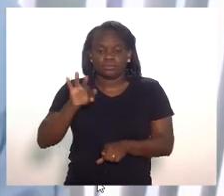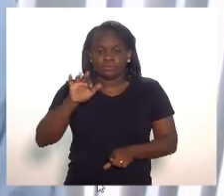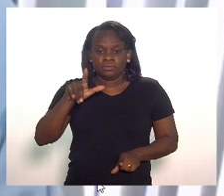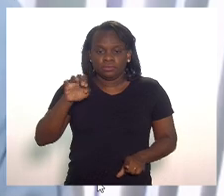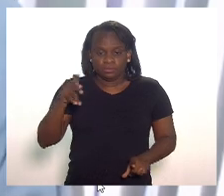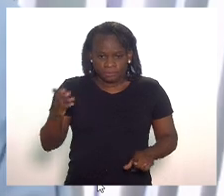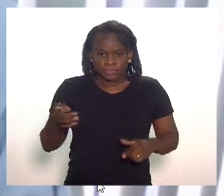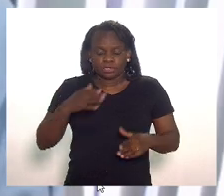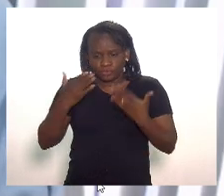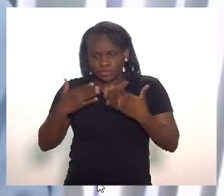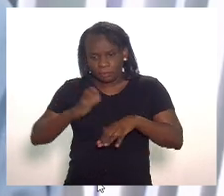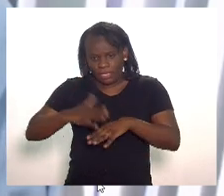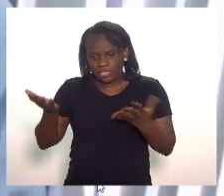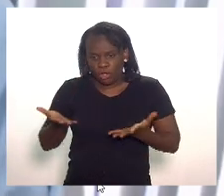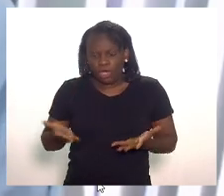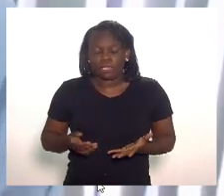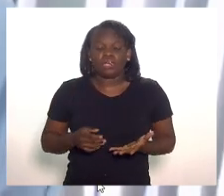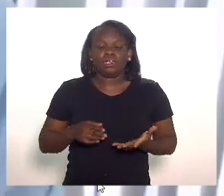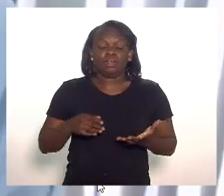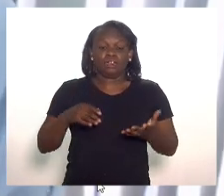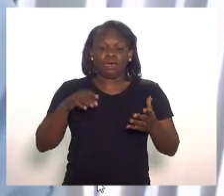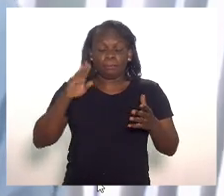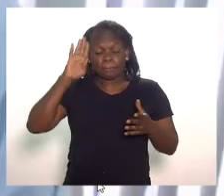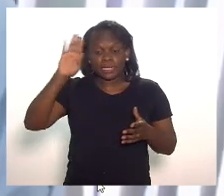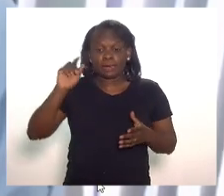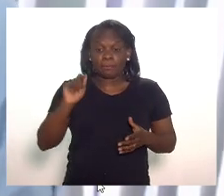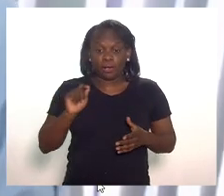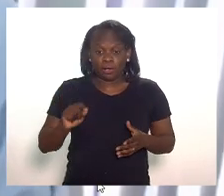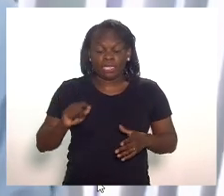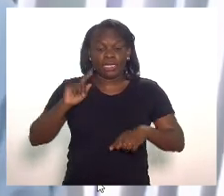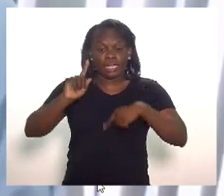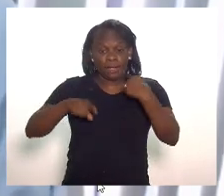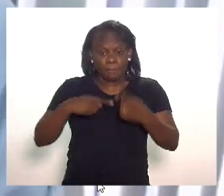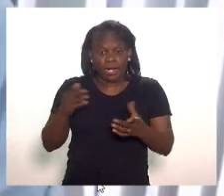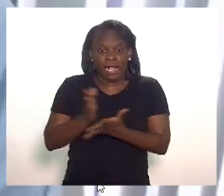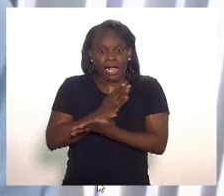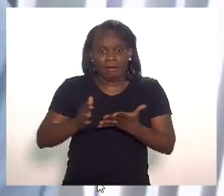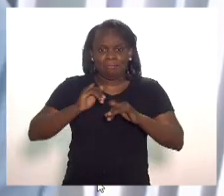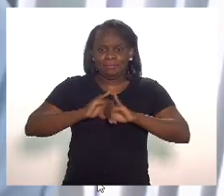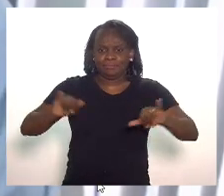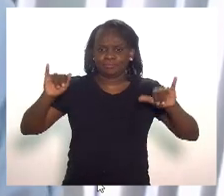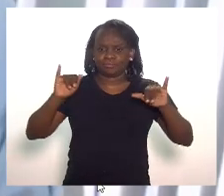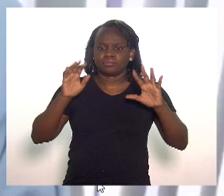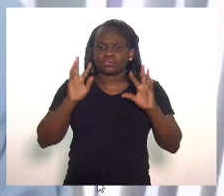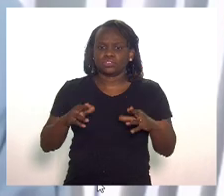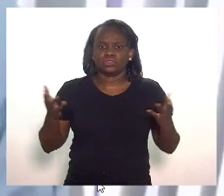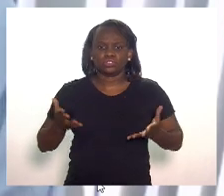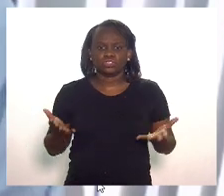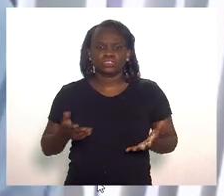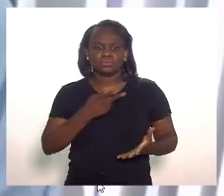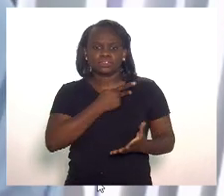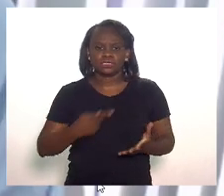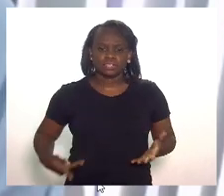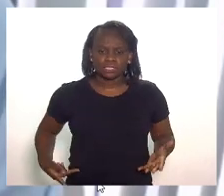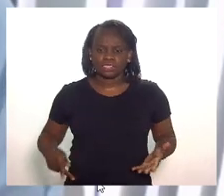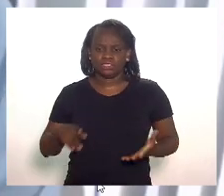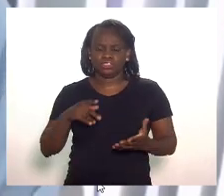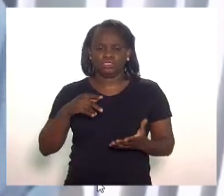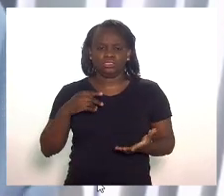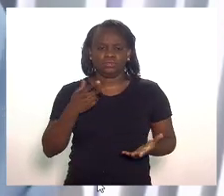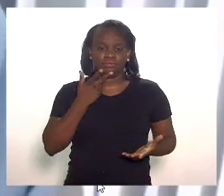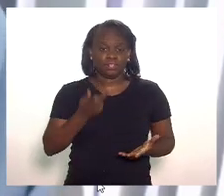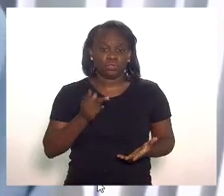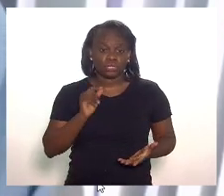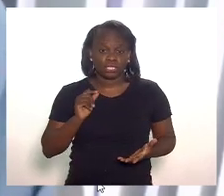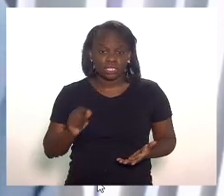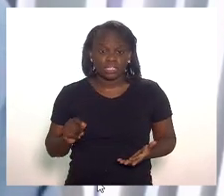debati mais nessa intervenção de hoje sobretudo depois de algumas falas como a de hoje do presidente da república que